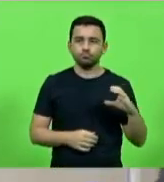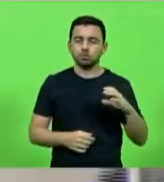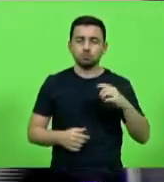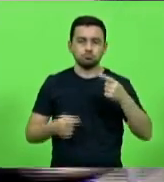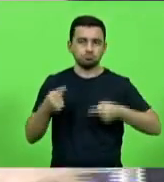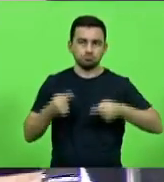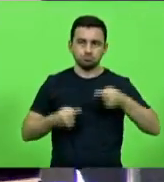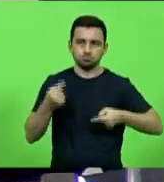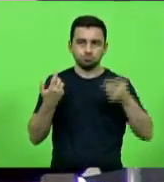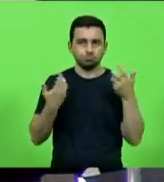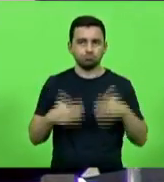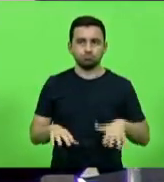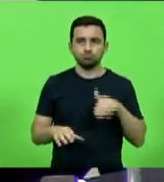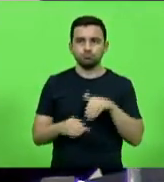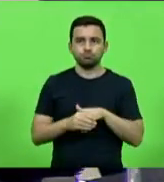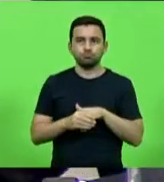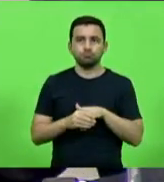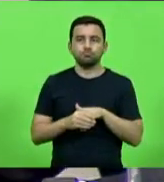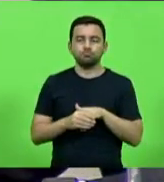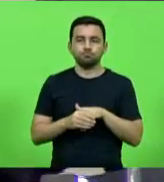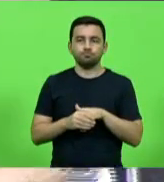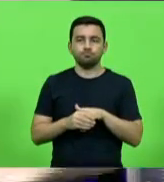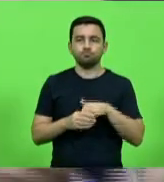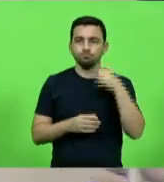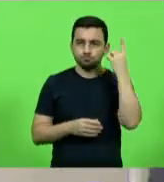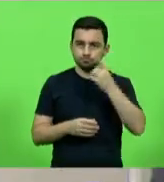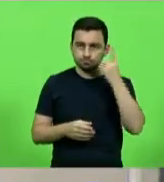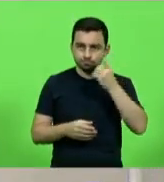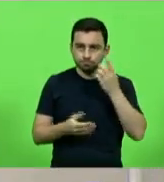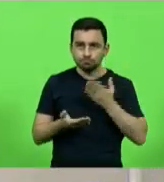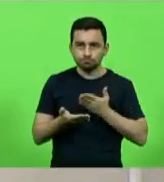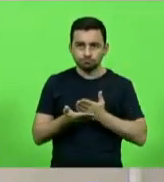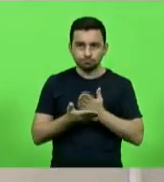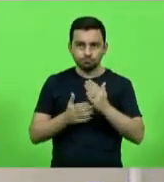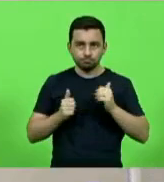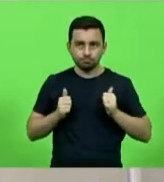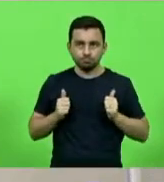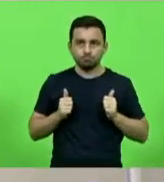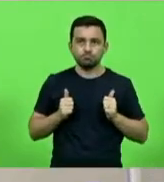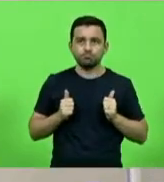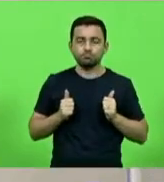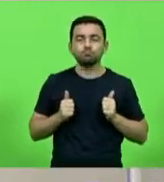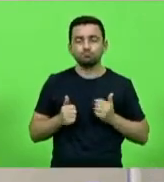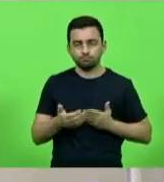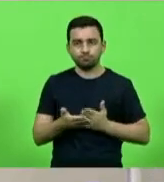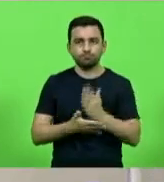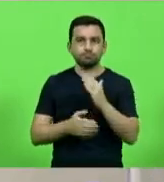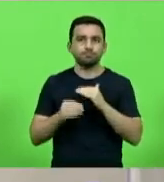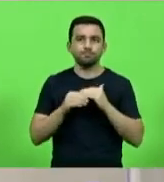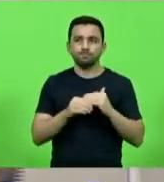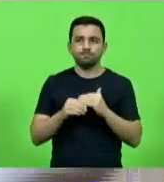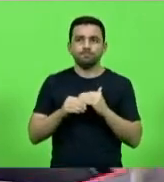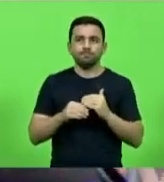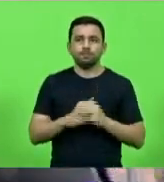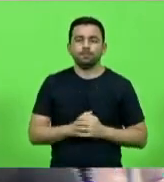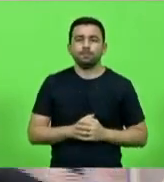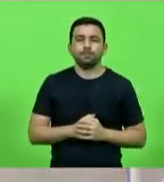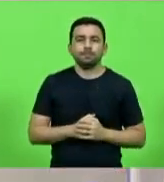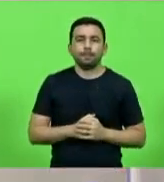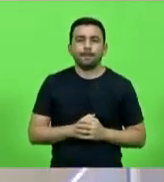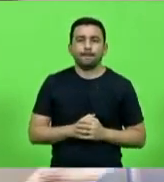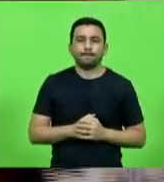discutir, em votação, deputados que aprovam permaneça como se encontra, aprovado por unanimidade.